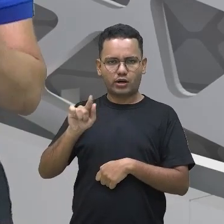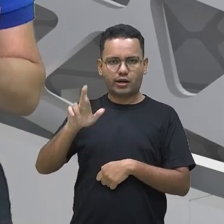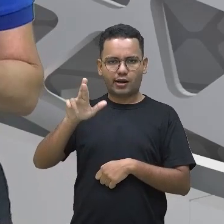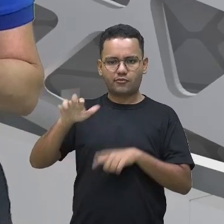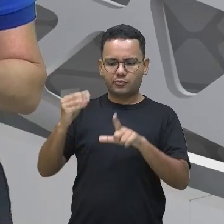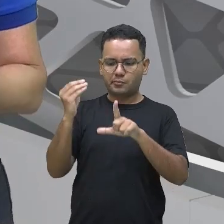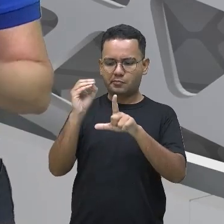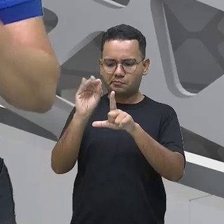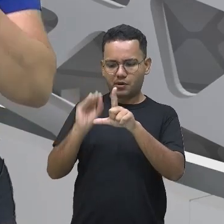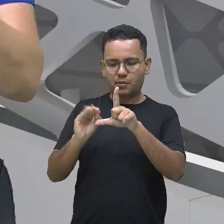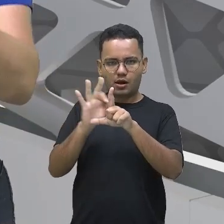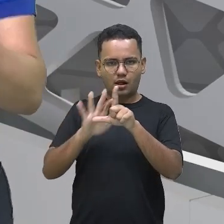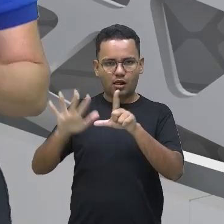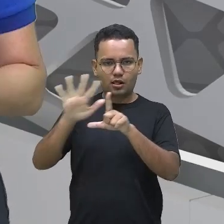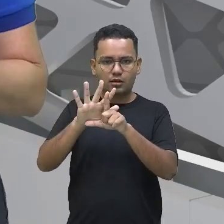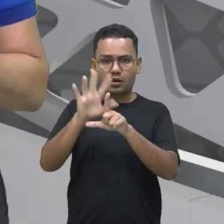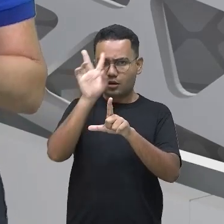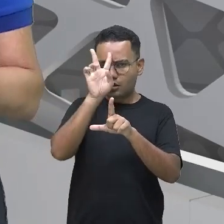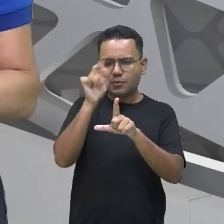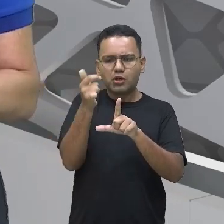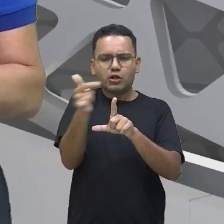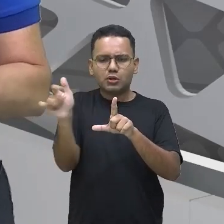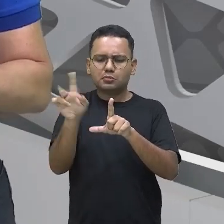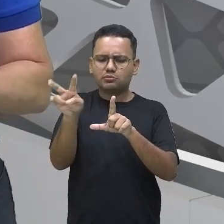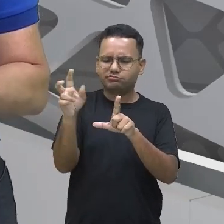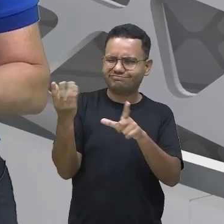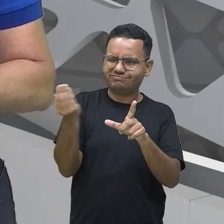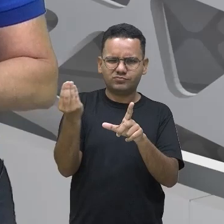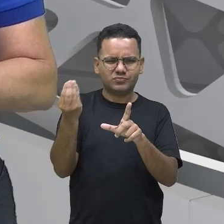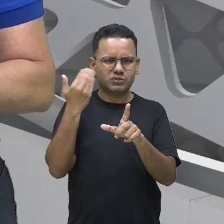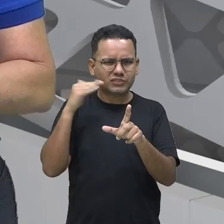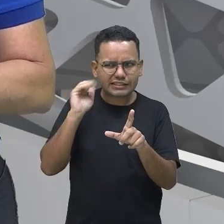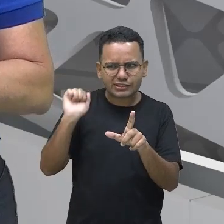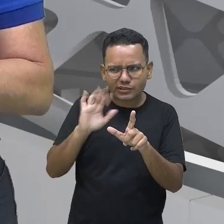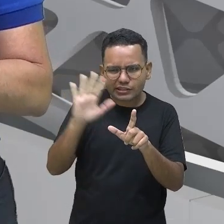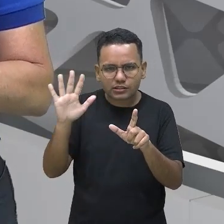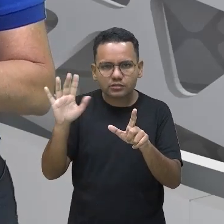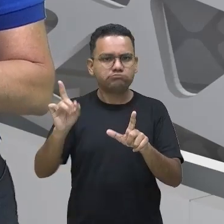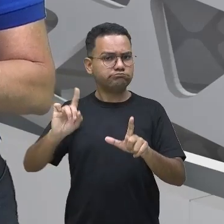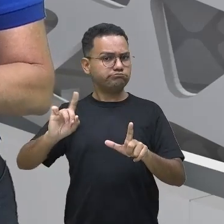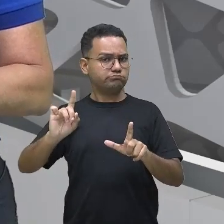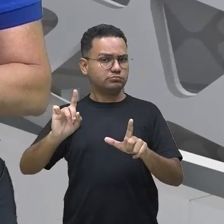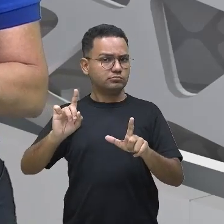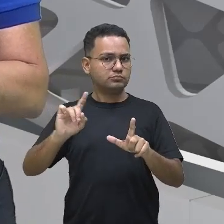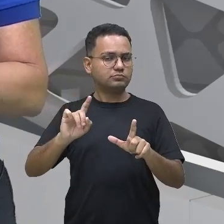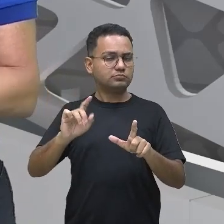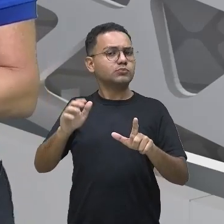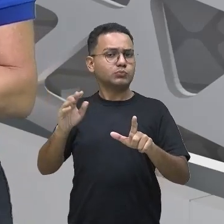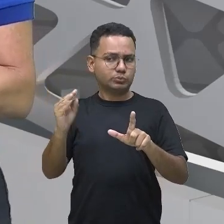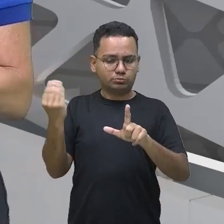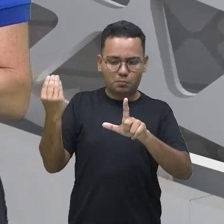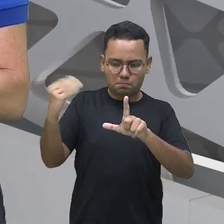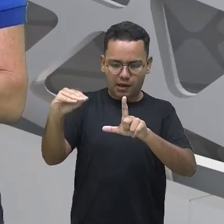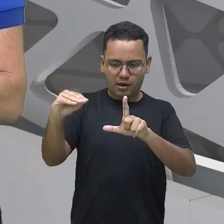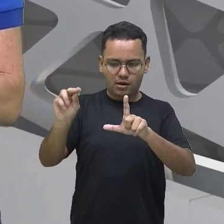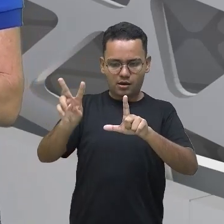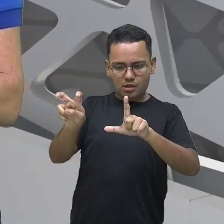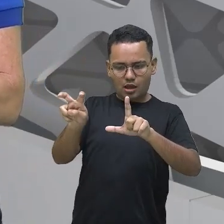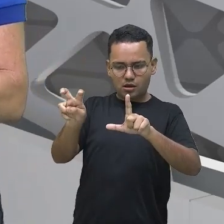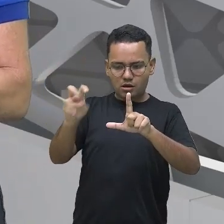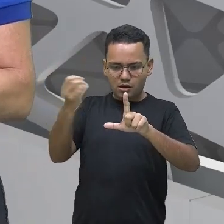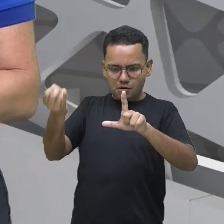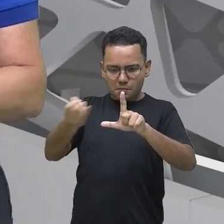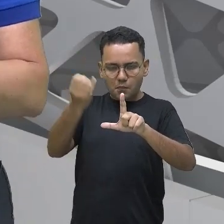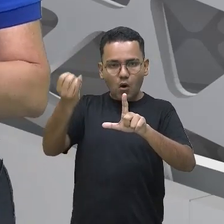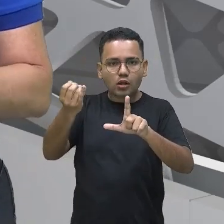porque é infográfico, já vão ver as imagens, não. Mas é importante que se coloque o título,